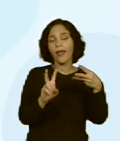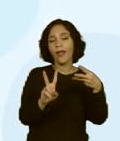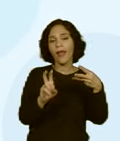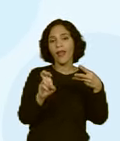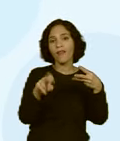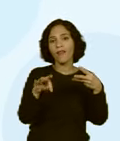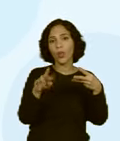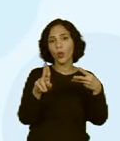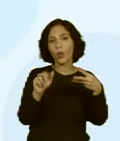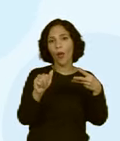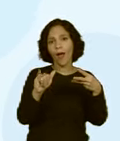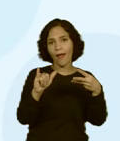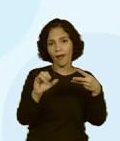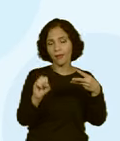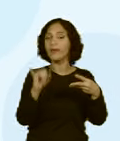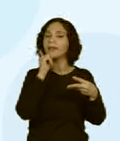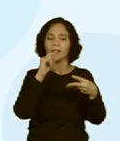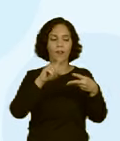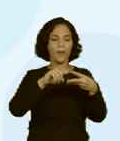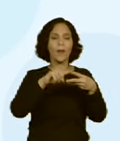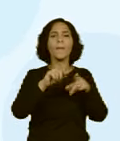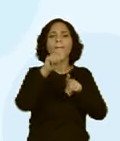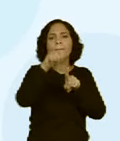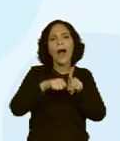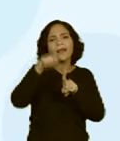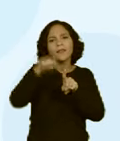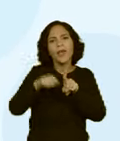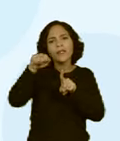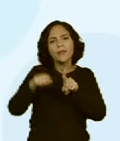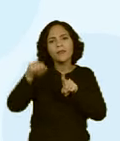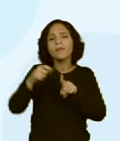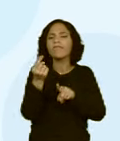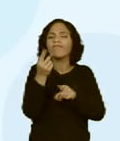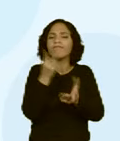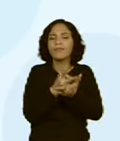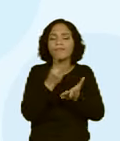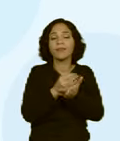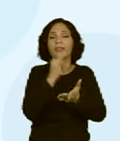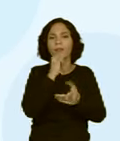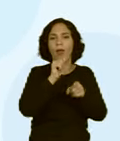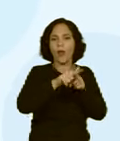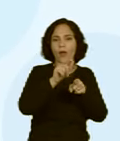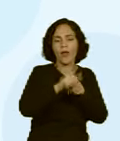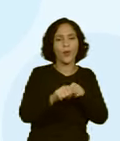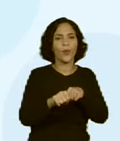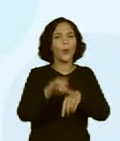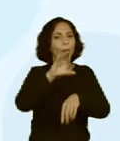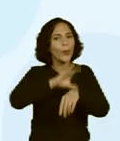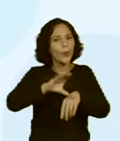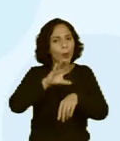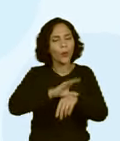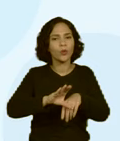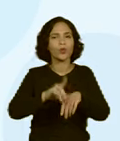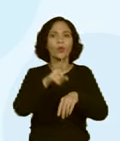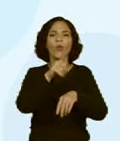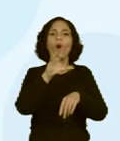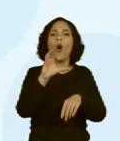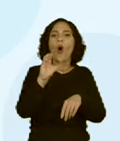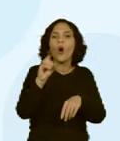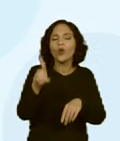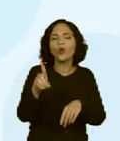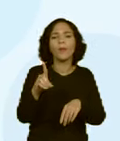meses o mesmo valor. Por exemplo, aluguel, o condomínio, uma mensalidade de um curso, a prestação de um carro,